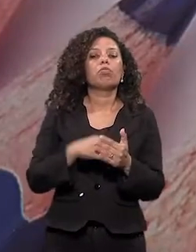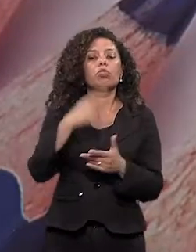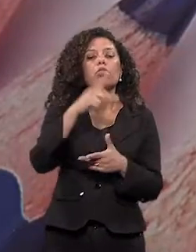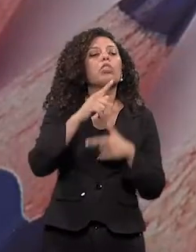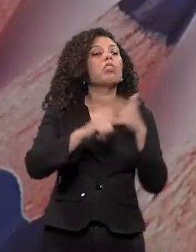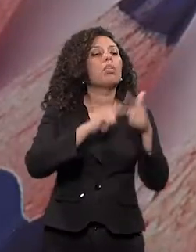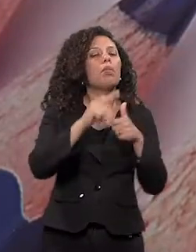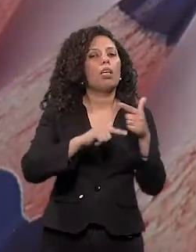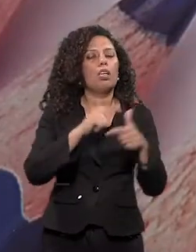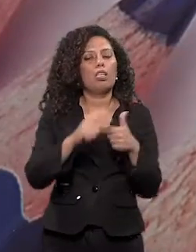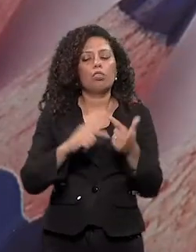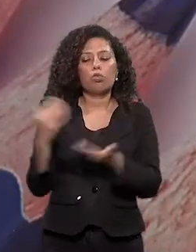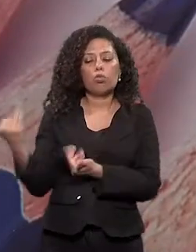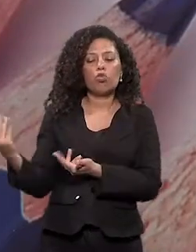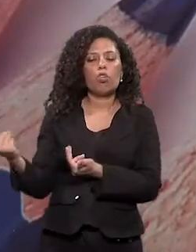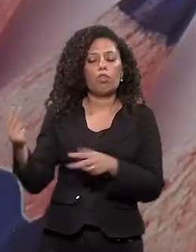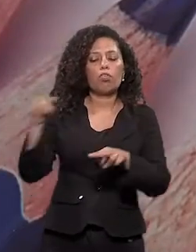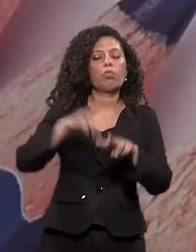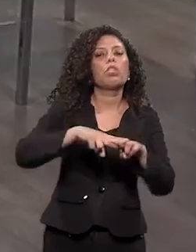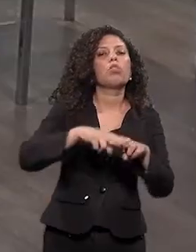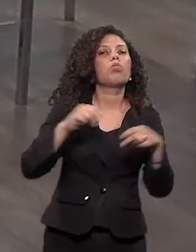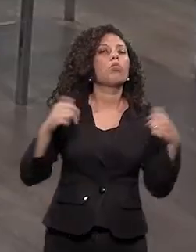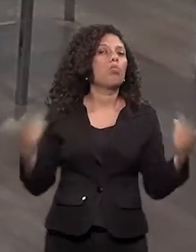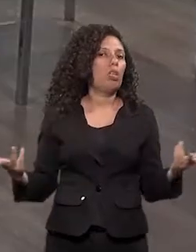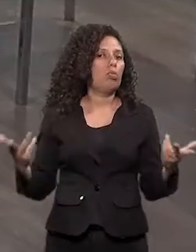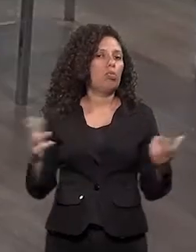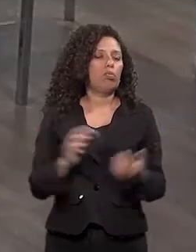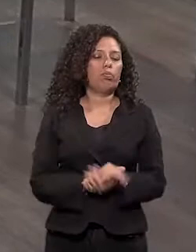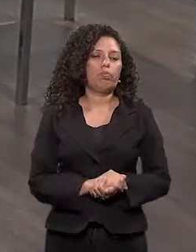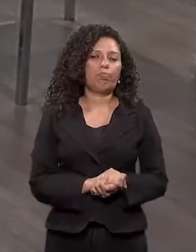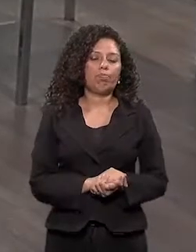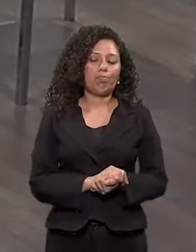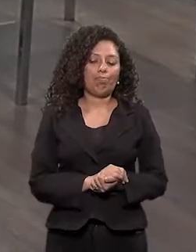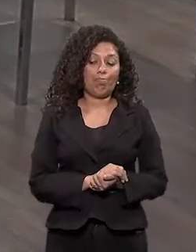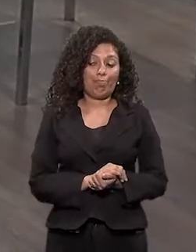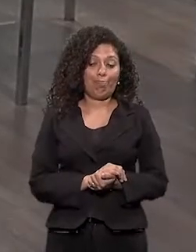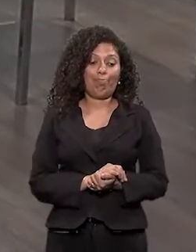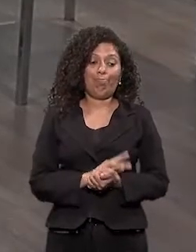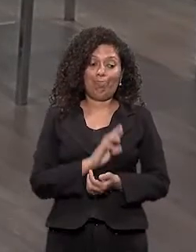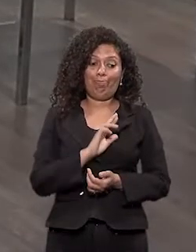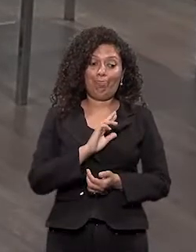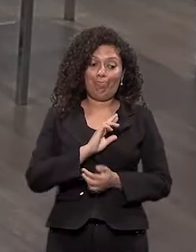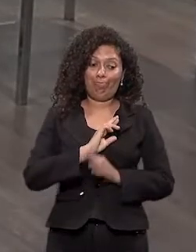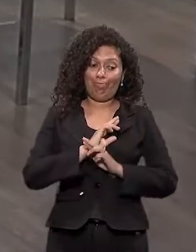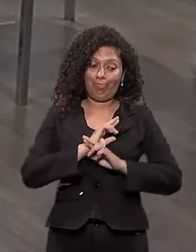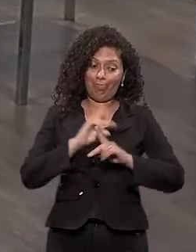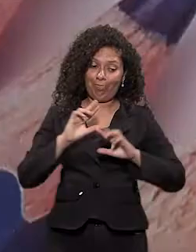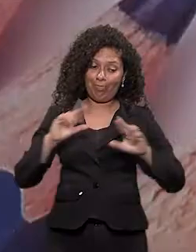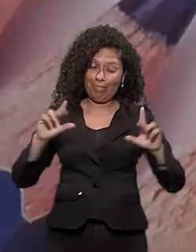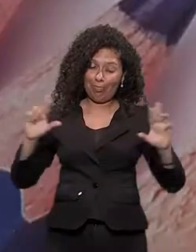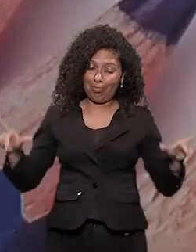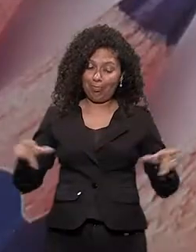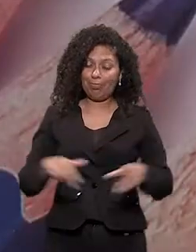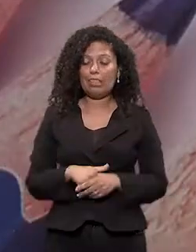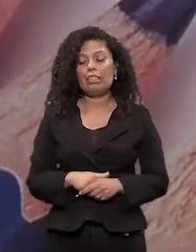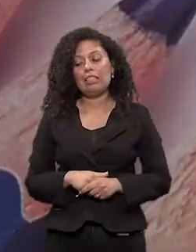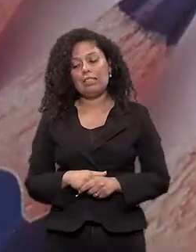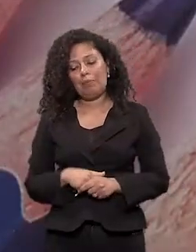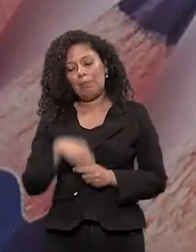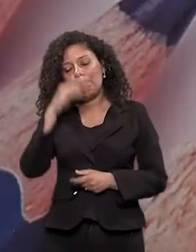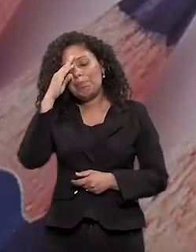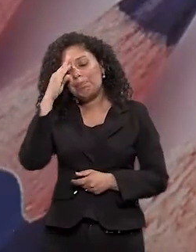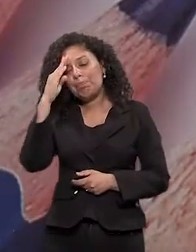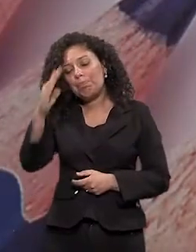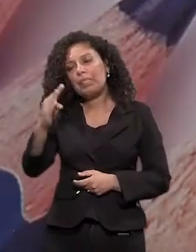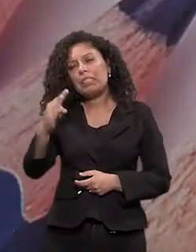vocês tiveram com jovens infratores? Não são tantos, tá pensando em algum. Mas o principal, assim, o que mais